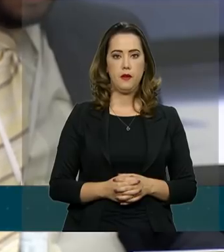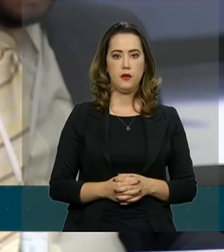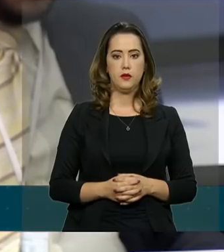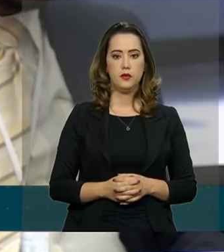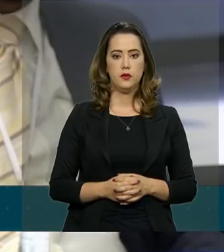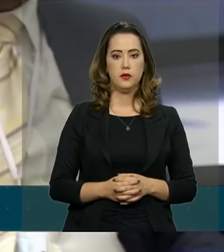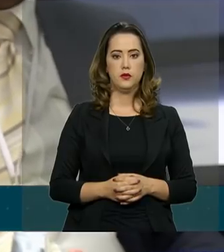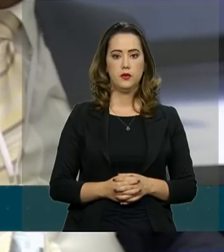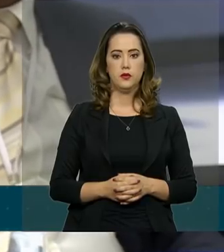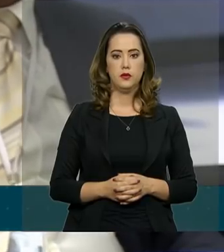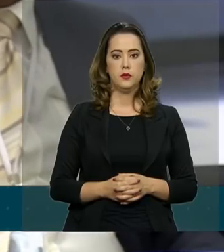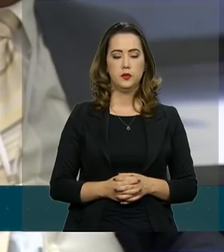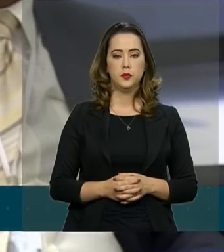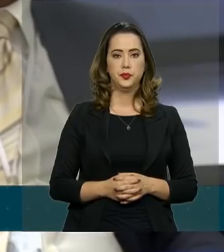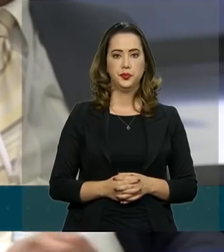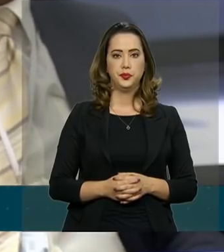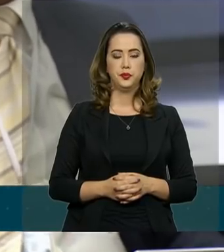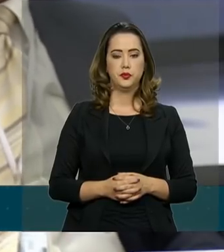isso?